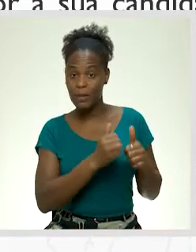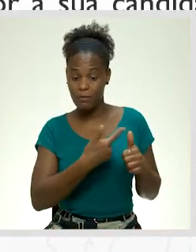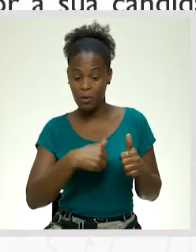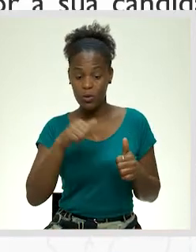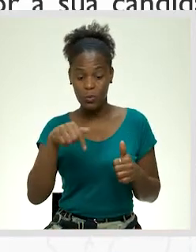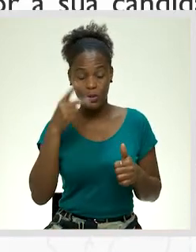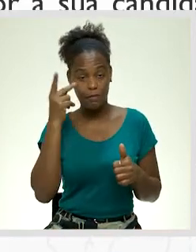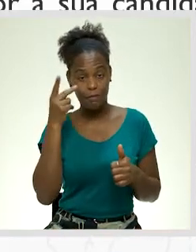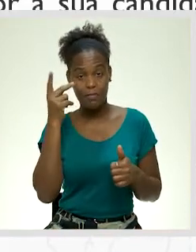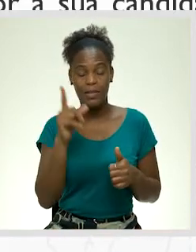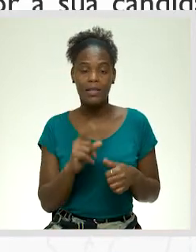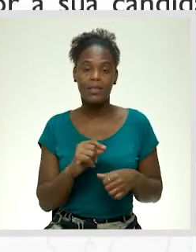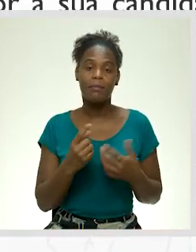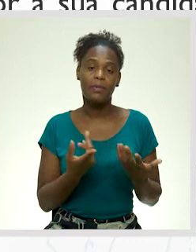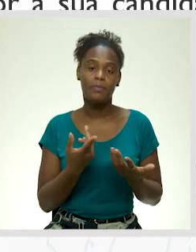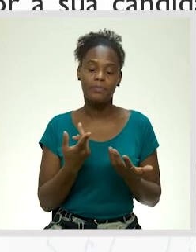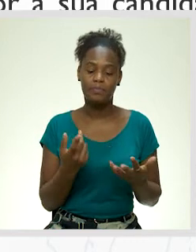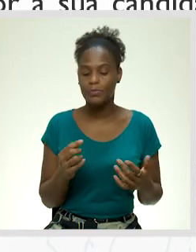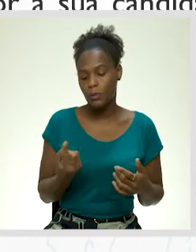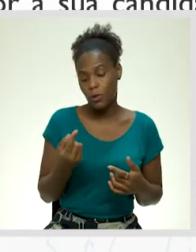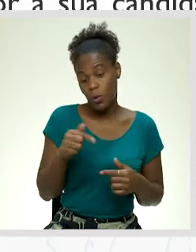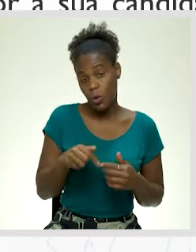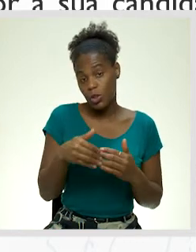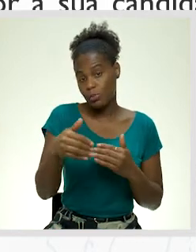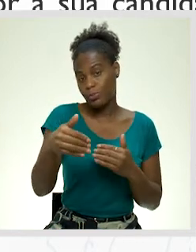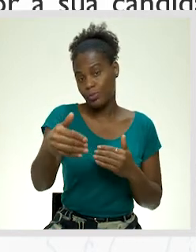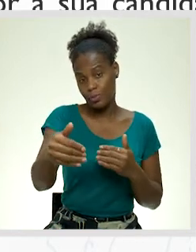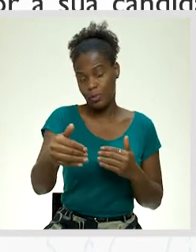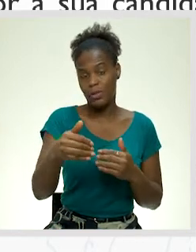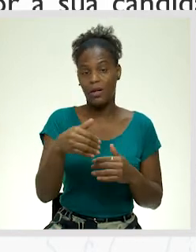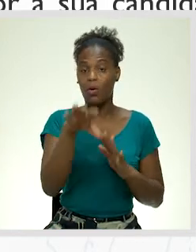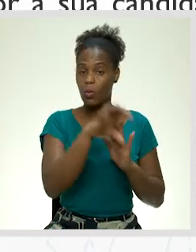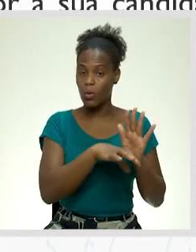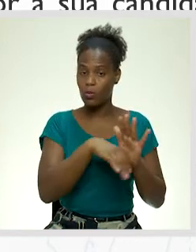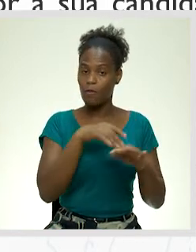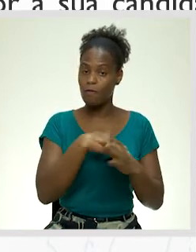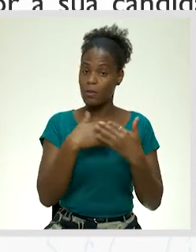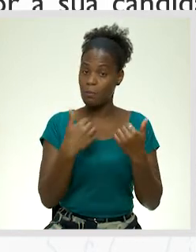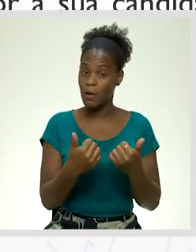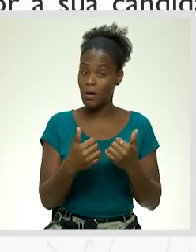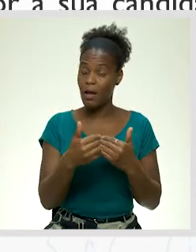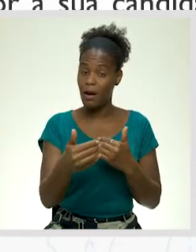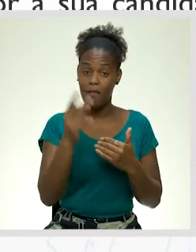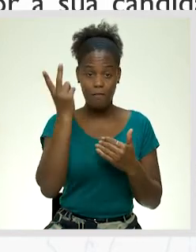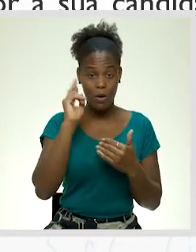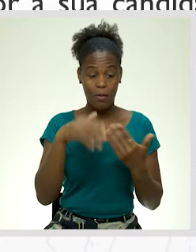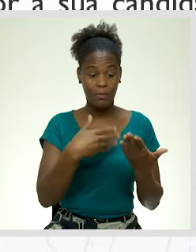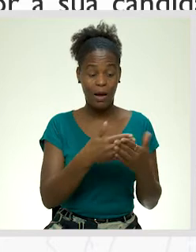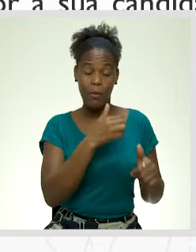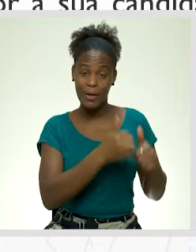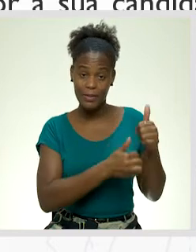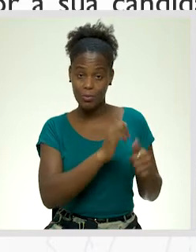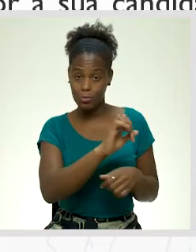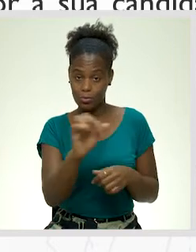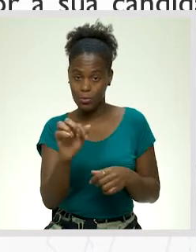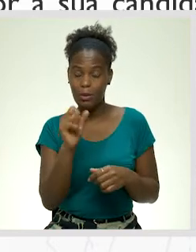nós estamos a viver hoje e por aí adiante, um currículo bem feito, além de agregar valor à sua candidatura,